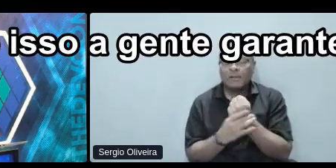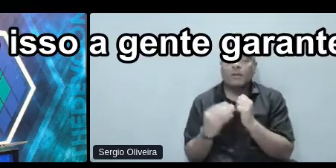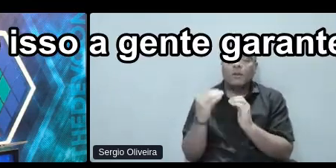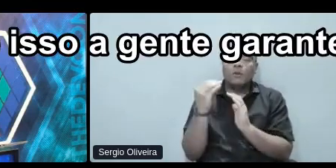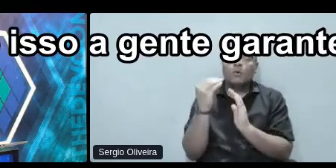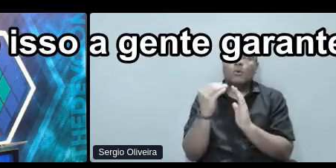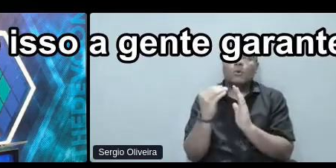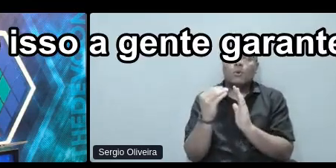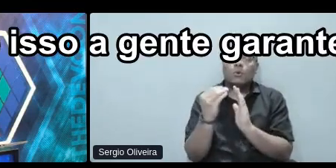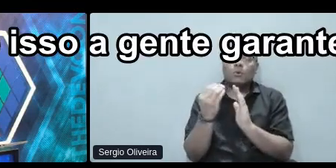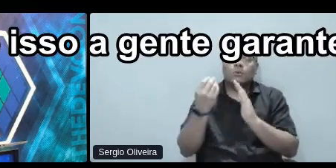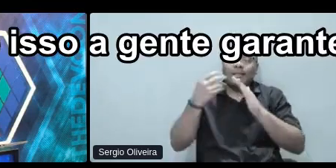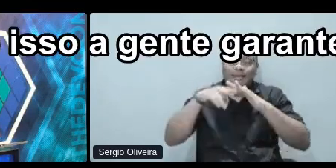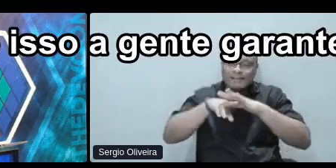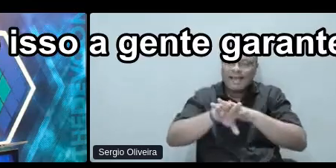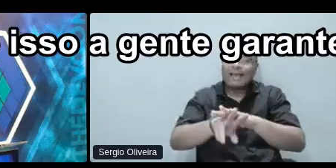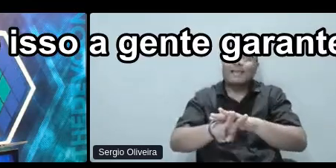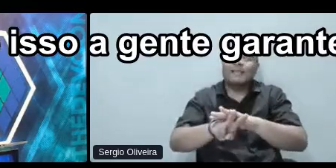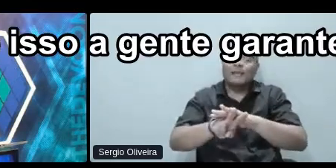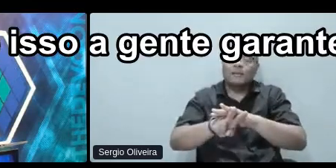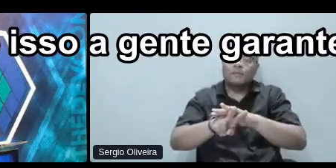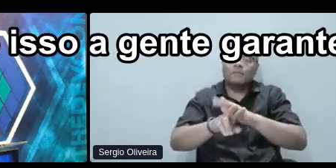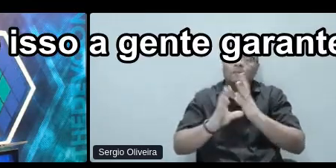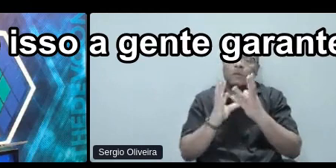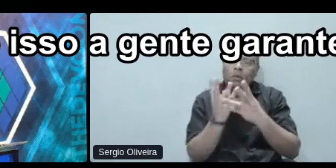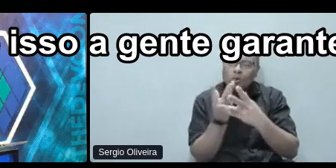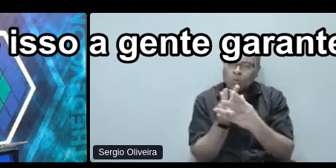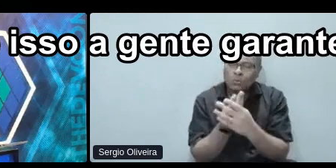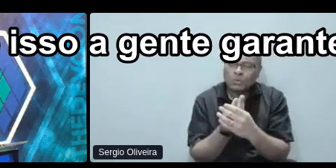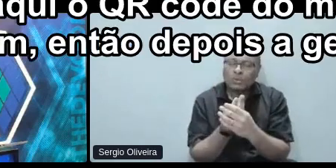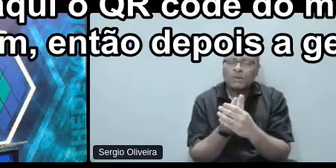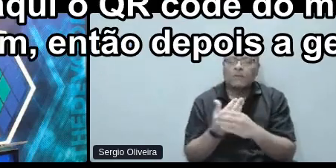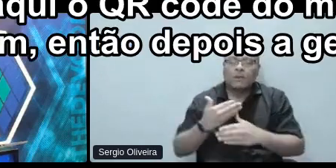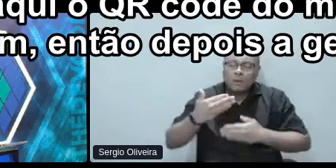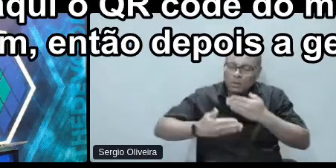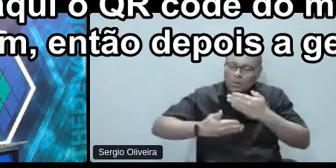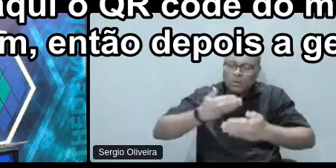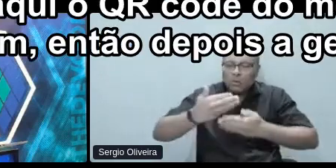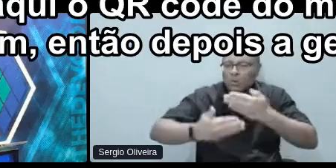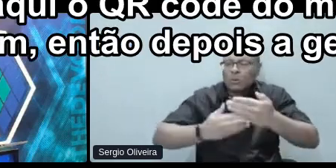inclusivo, e isso a gente garante durante todo esse processo.